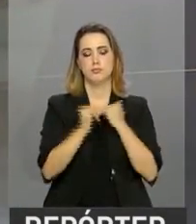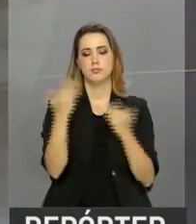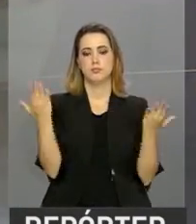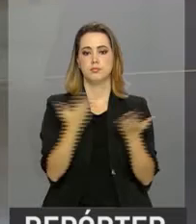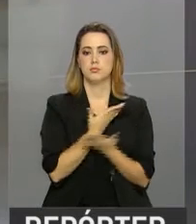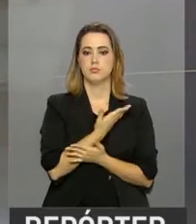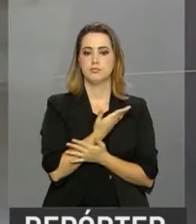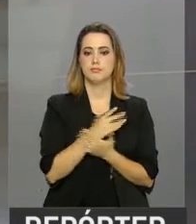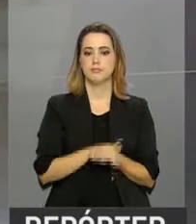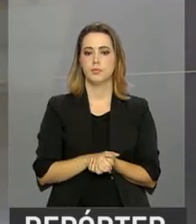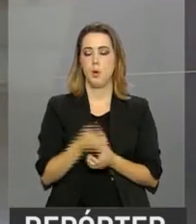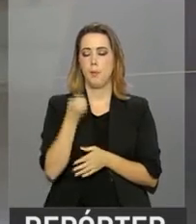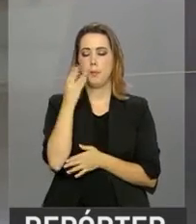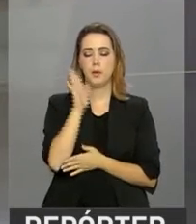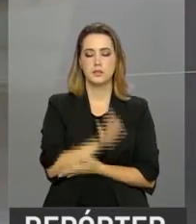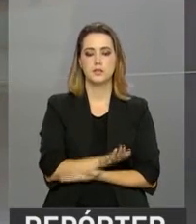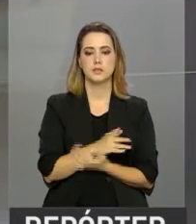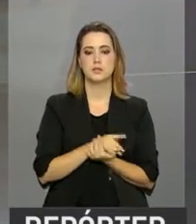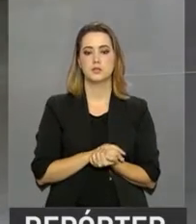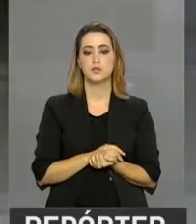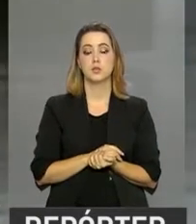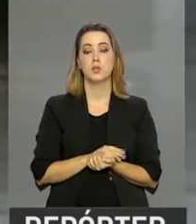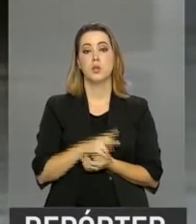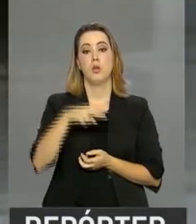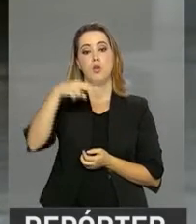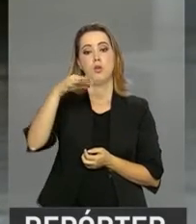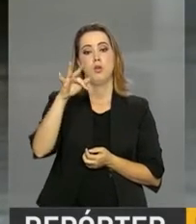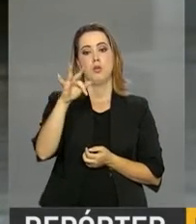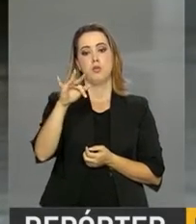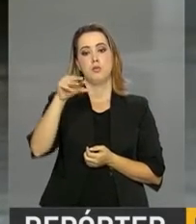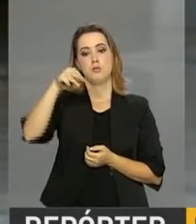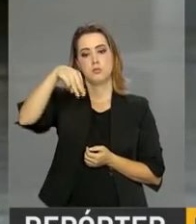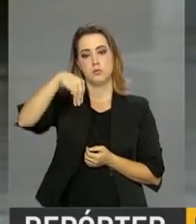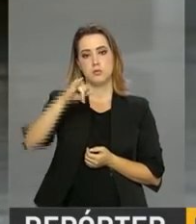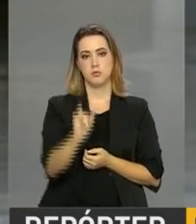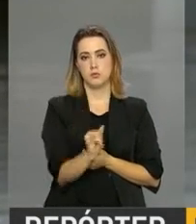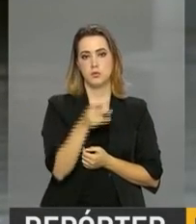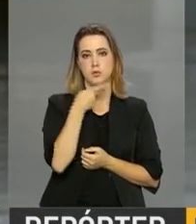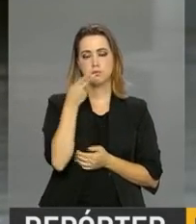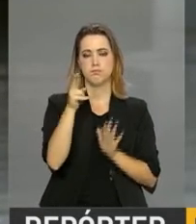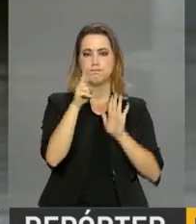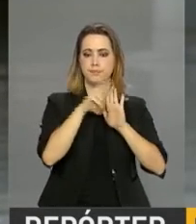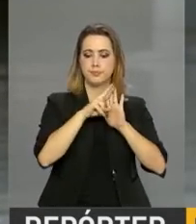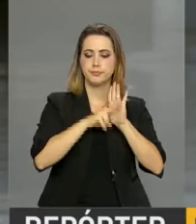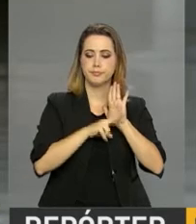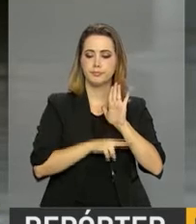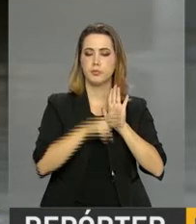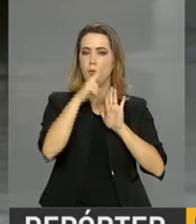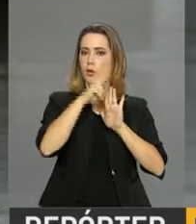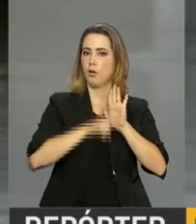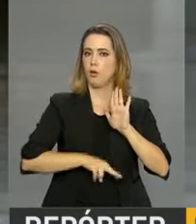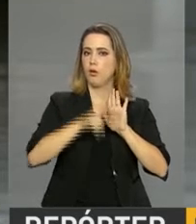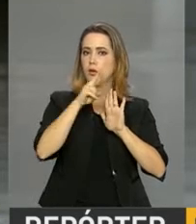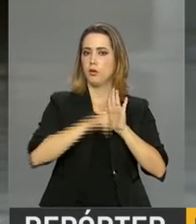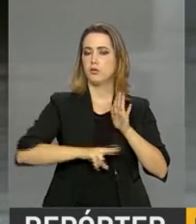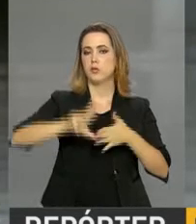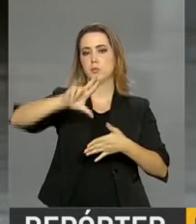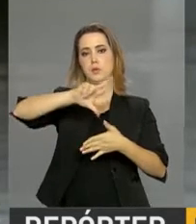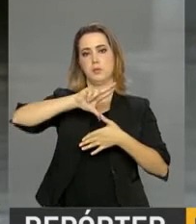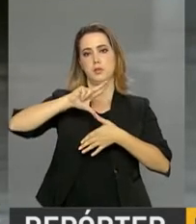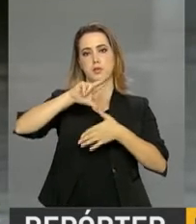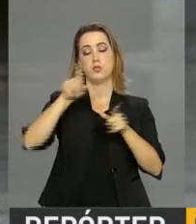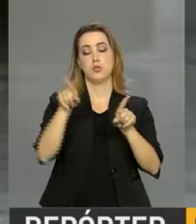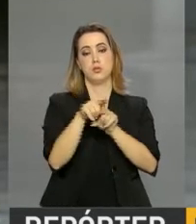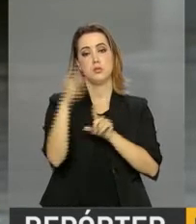Boa tarde, Zé Luiz. O Fundo Monetário Internacional produz relatórios como este sobre a América Latina e o Brasil